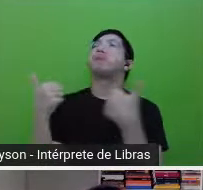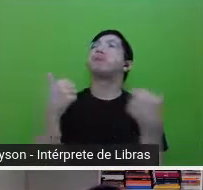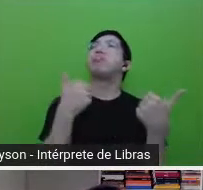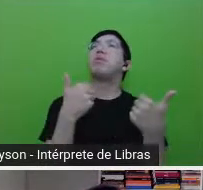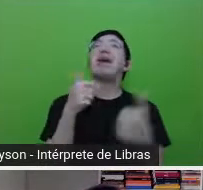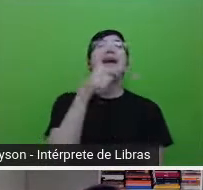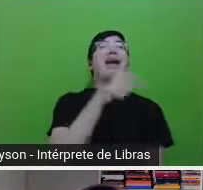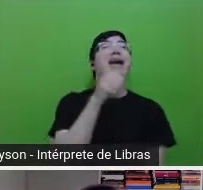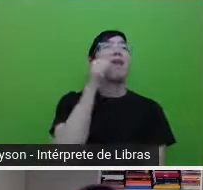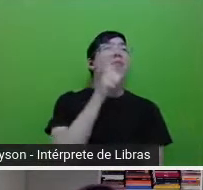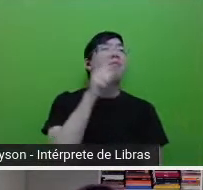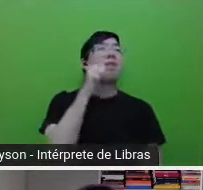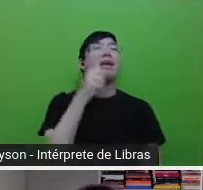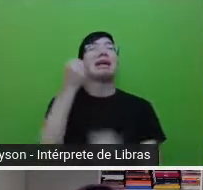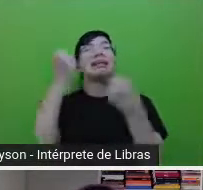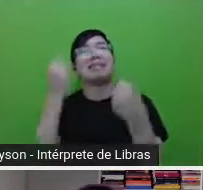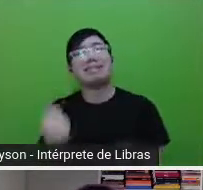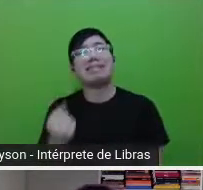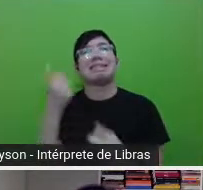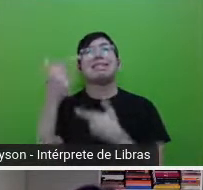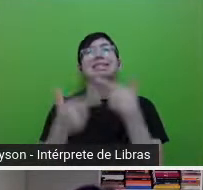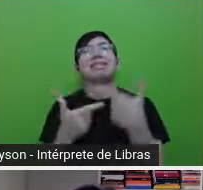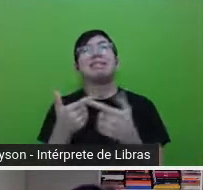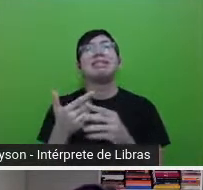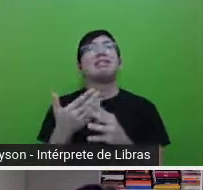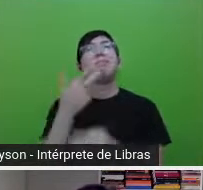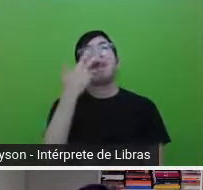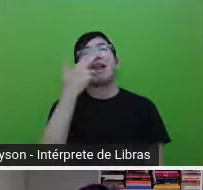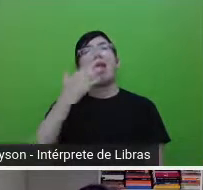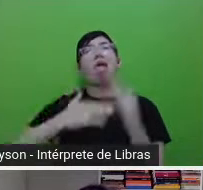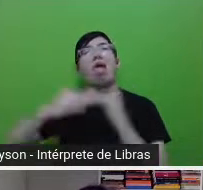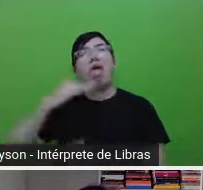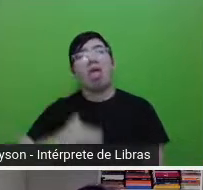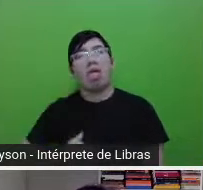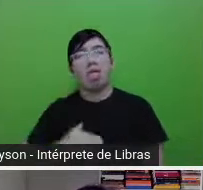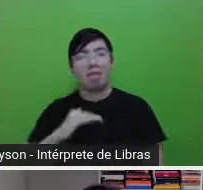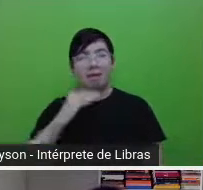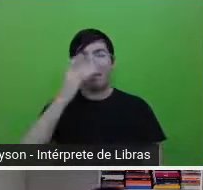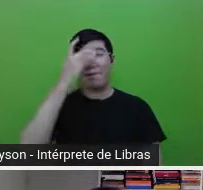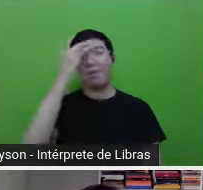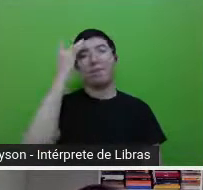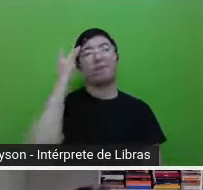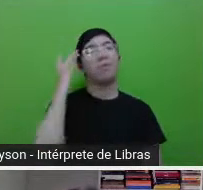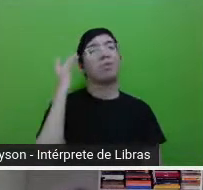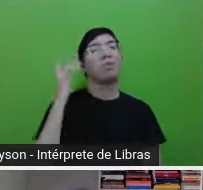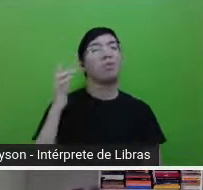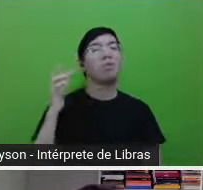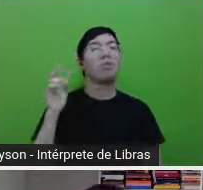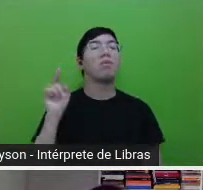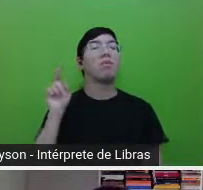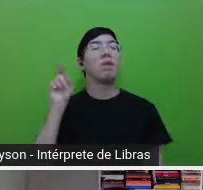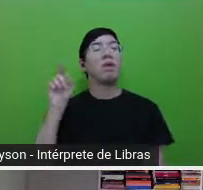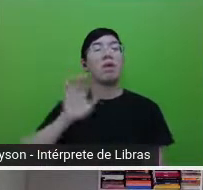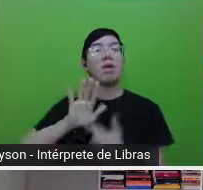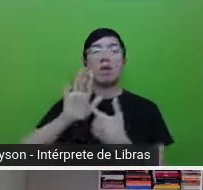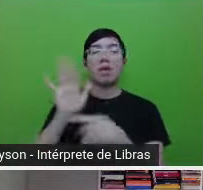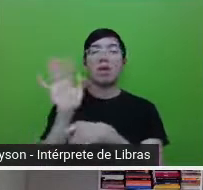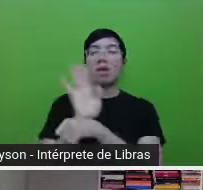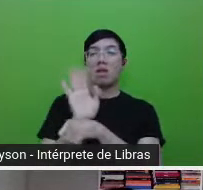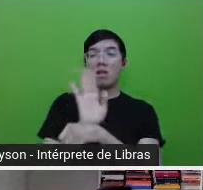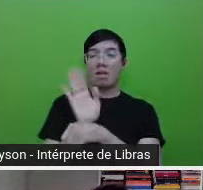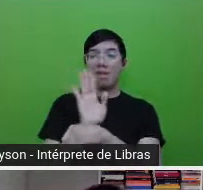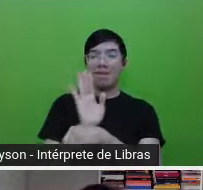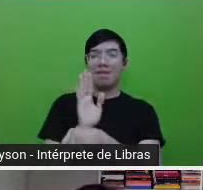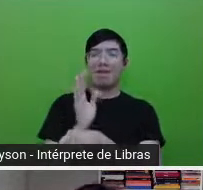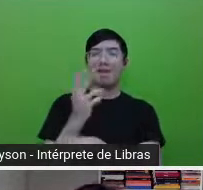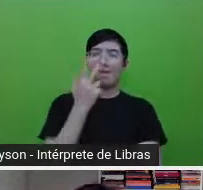filme que é bem emblemática. Parece que há um acordo entre os dois e que ela